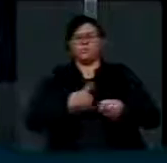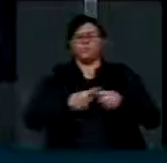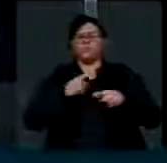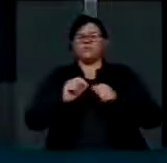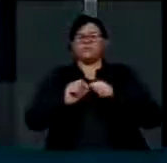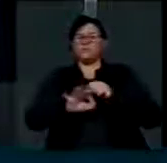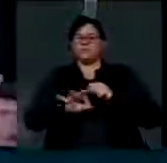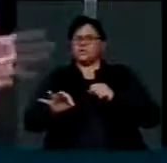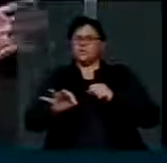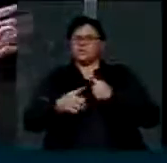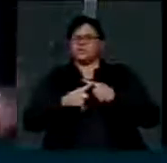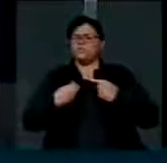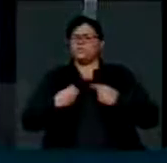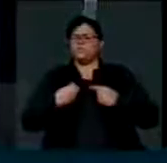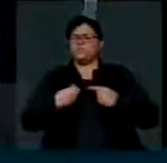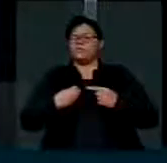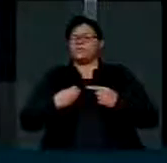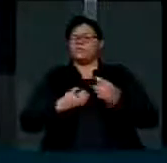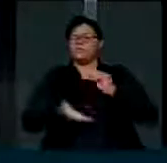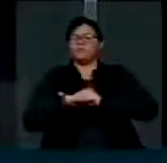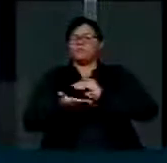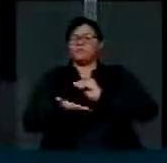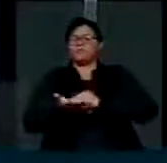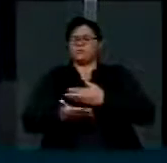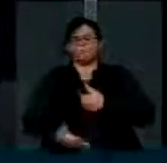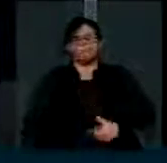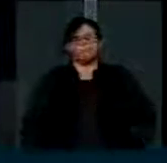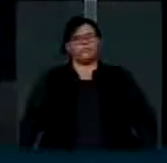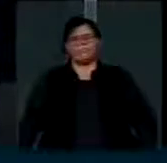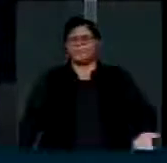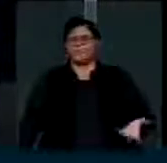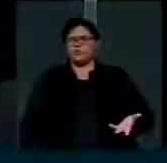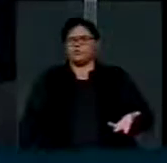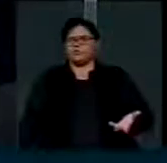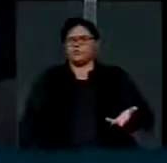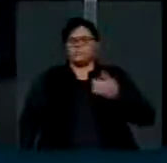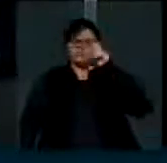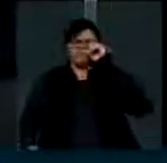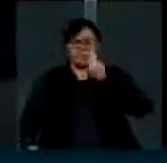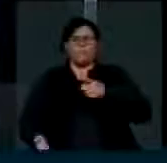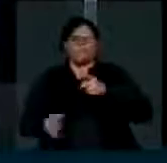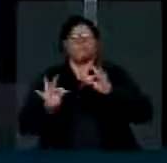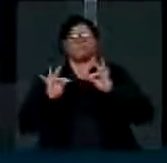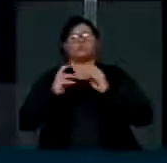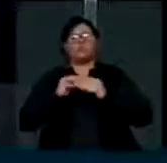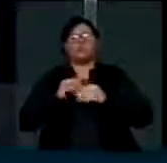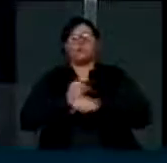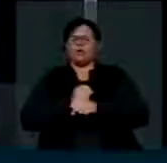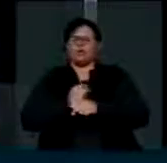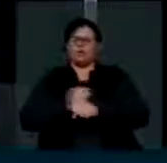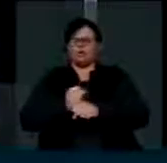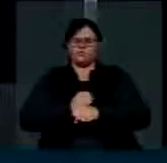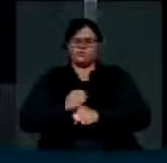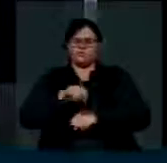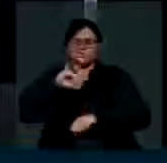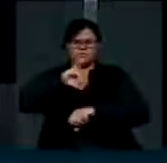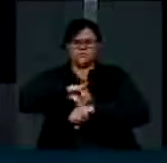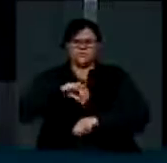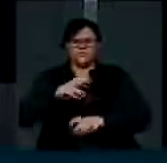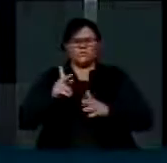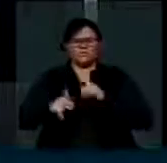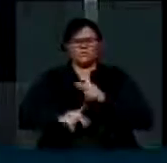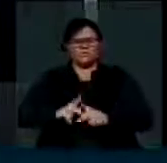Porque vivemos em um desgoverno. Em um desgoverno que comandou a capital por muitos anos e que o povo de Aracaju deu um basta,